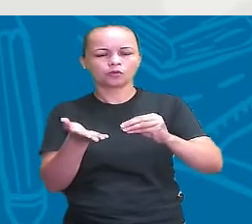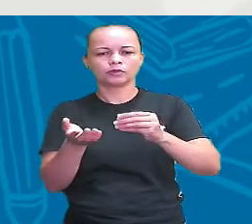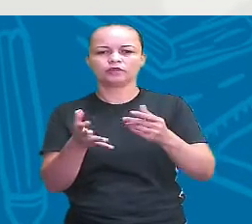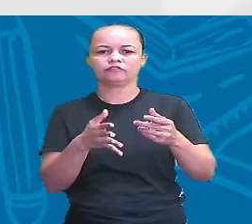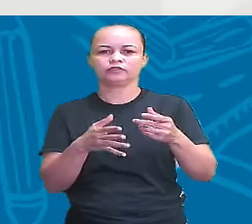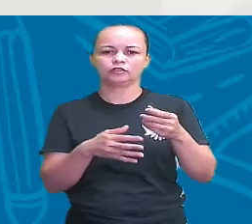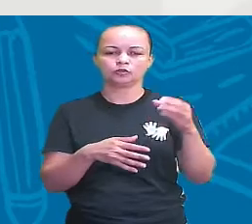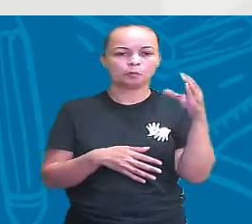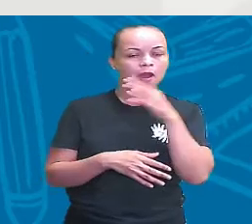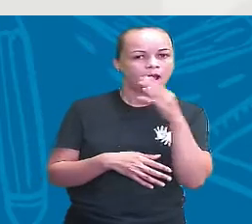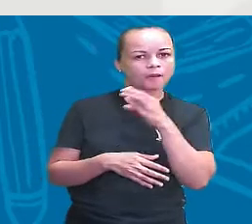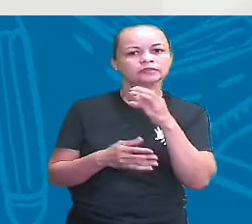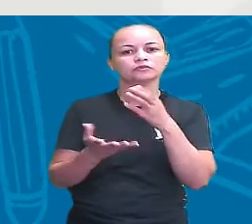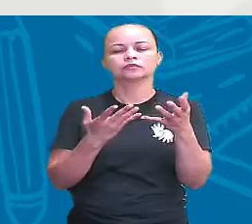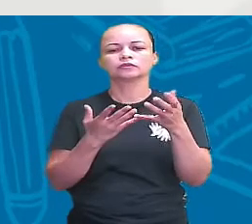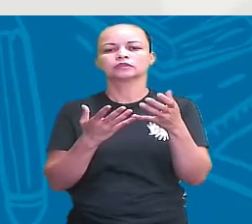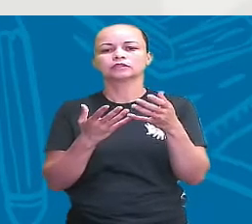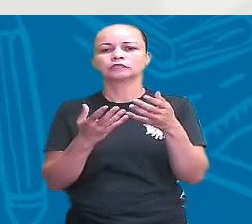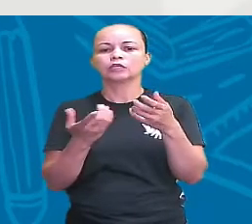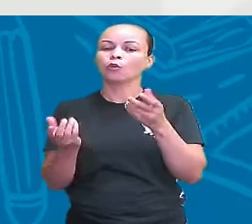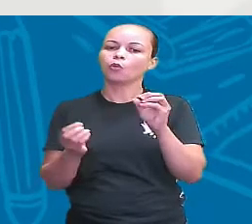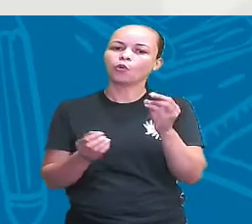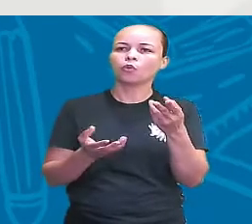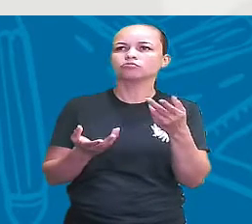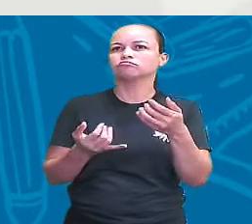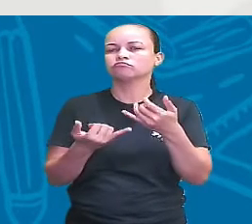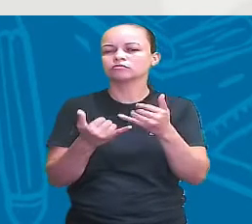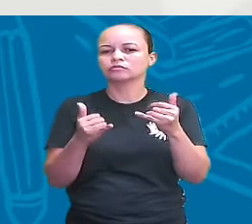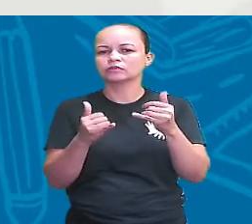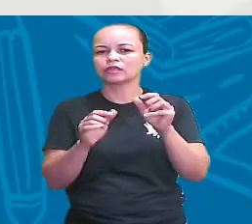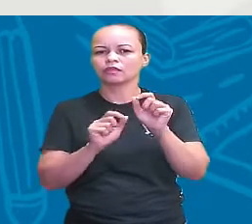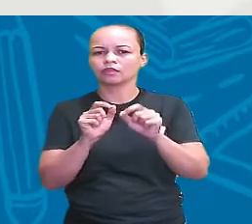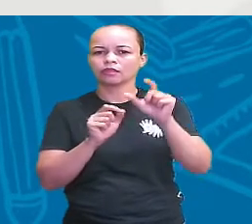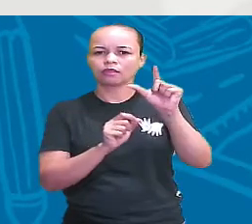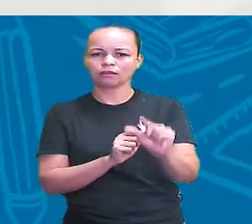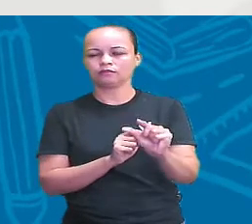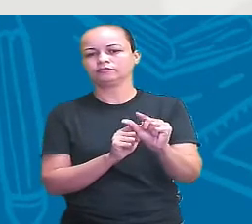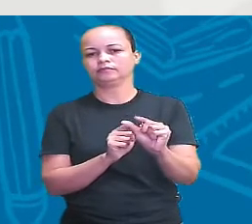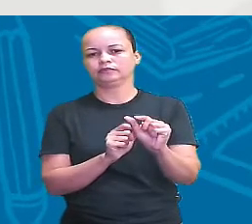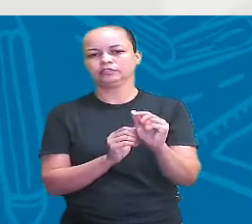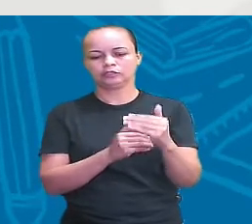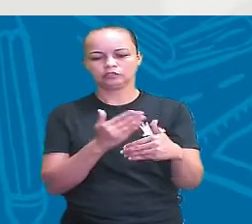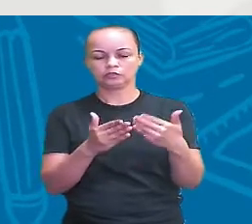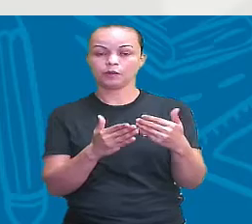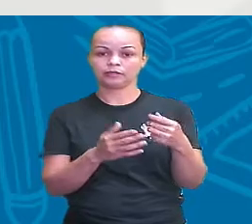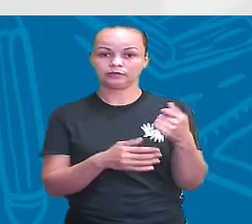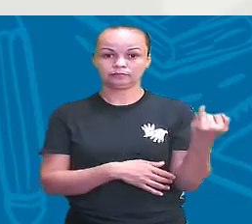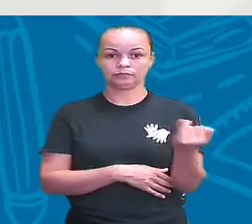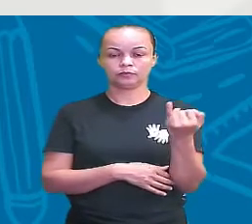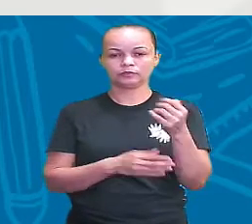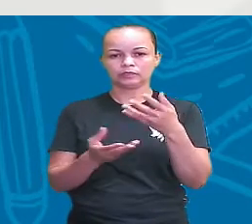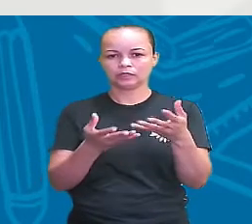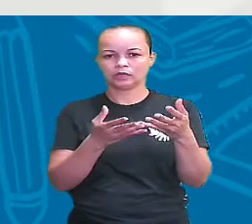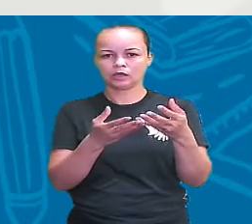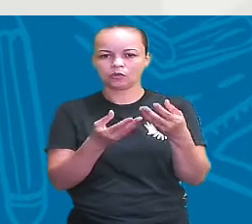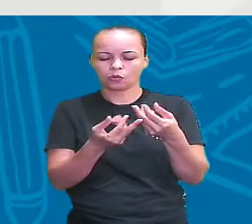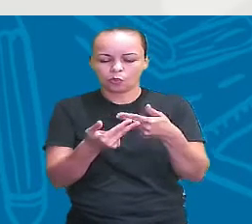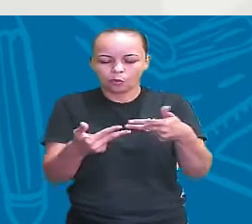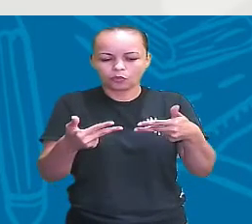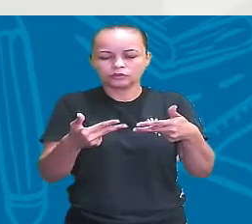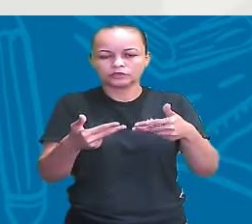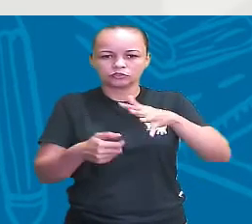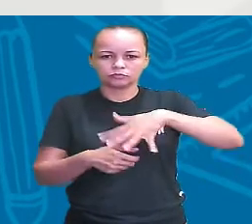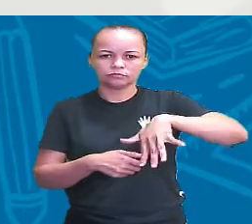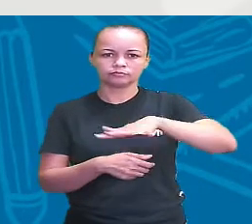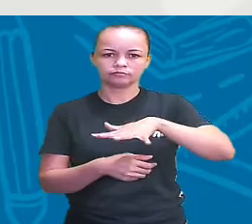rápido. Há vantagem porque é um gasto muito menor de energia, mas a desvantagem é que você estaria muito mais propício aos intempérios do